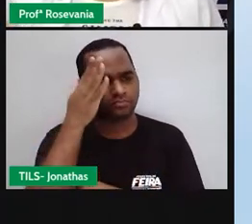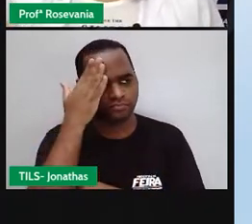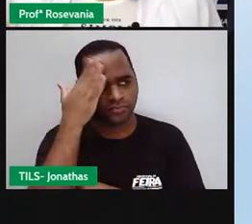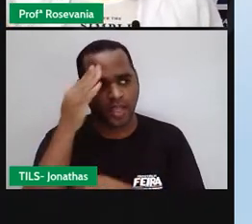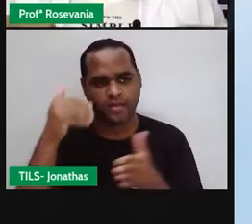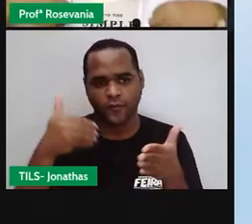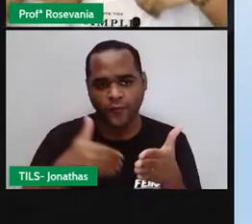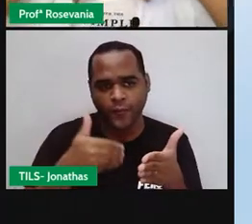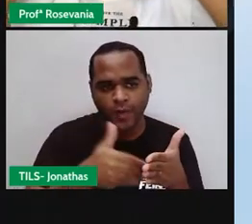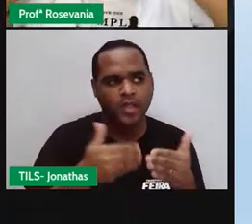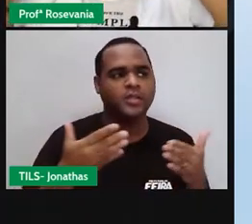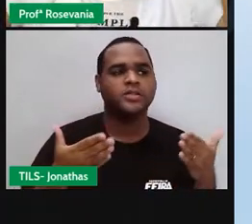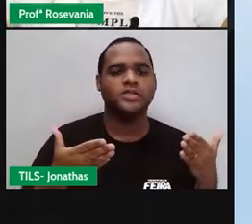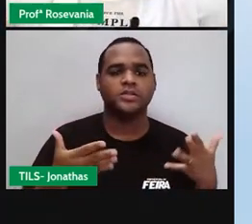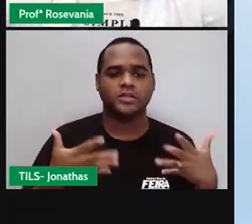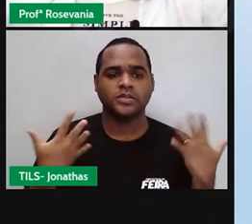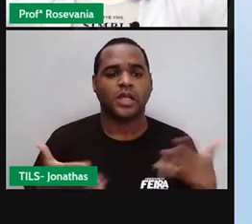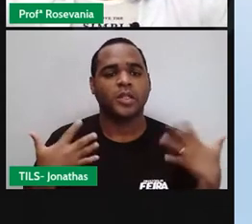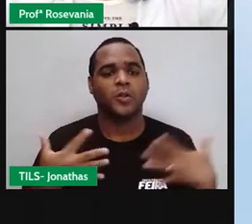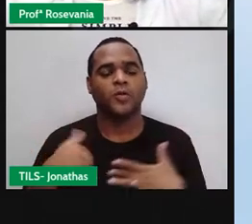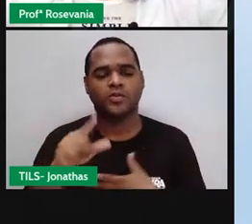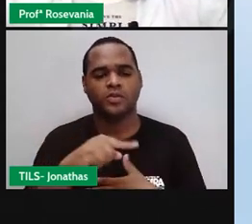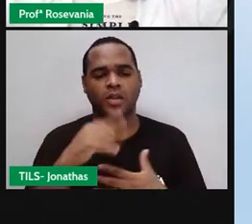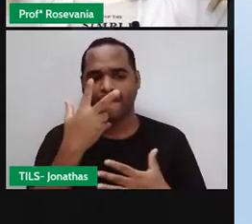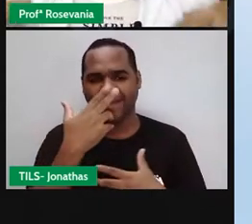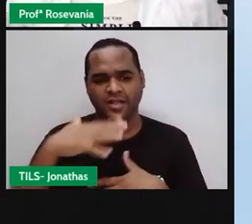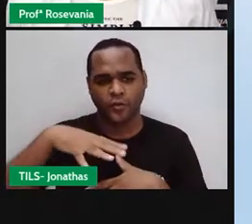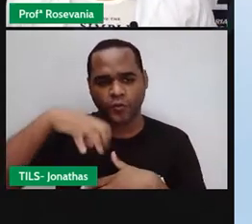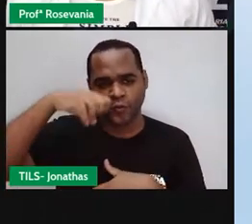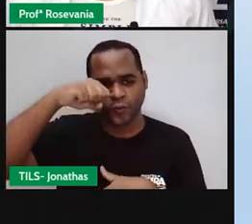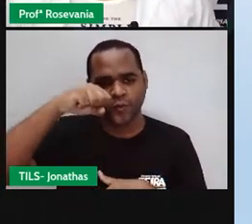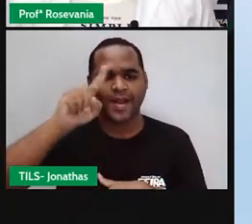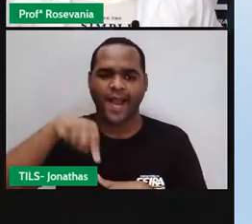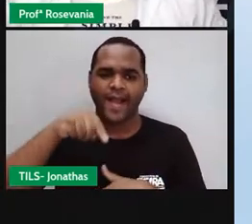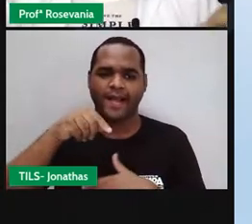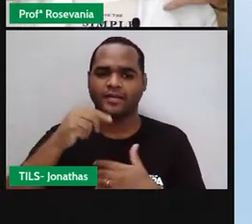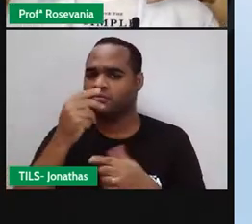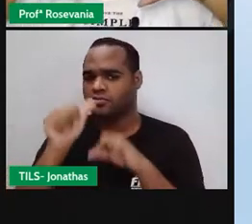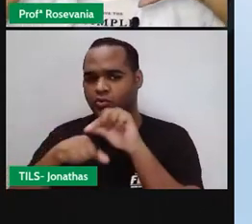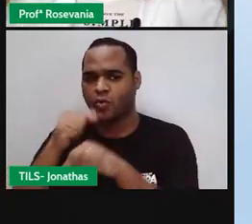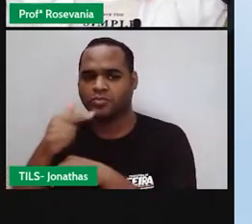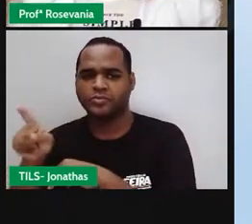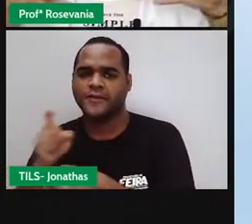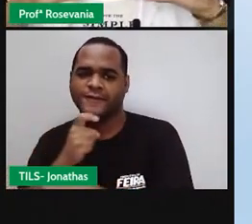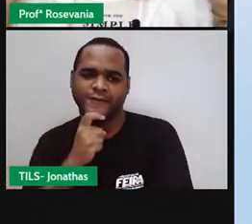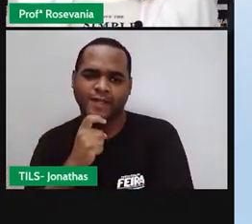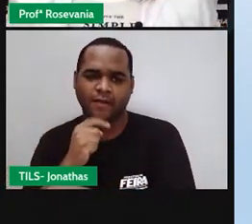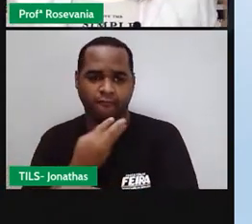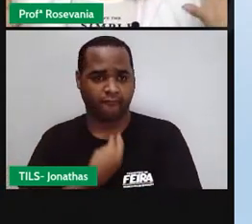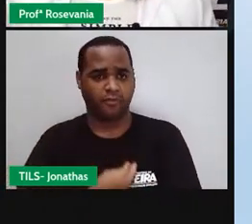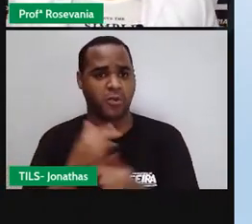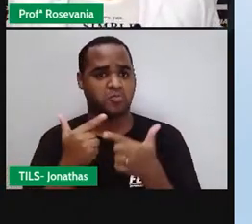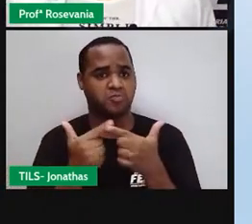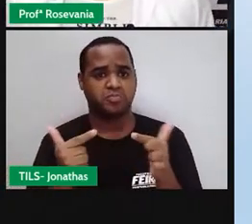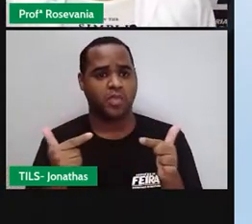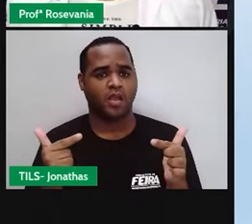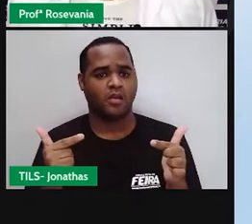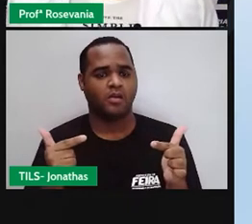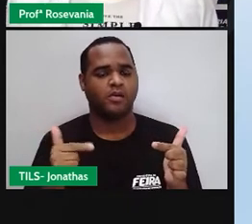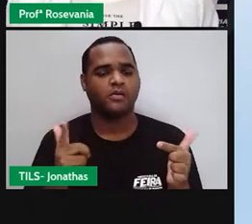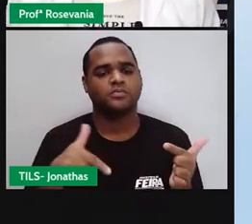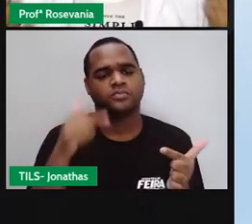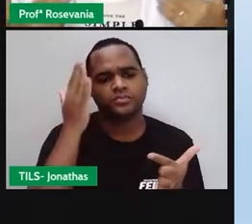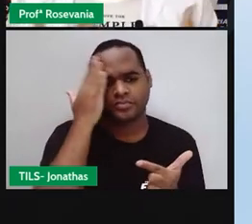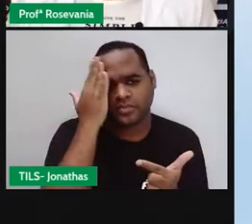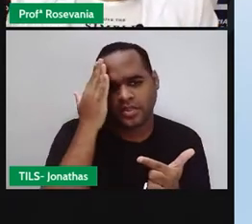esse calor, ele, né, fosse logo evaporado, a terra seria muito fria, seria um lugar inóspito, a gente não teria vida aqui.